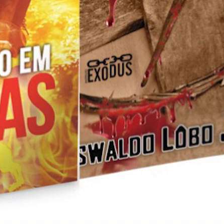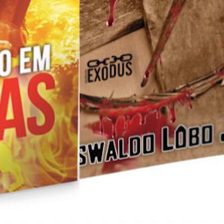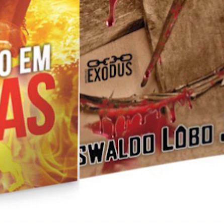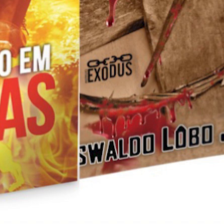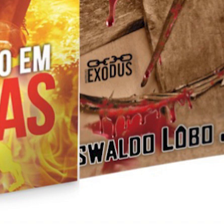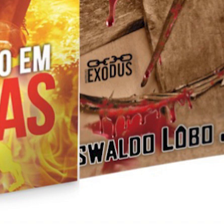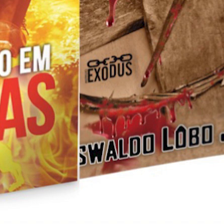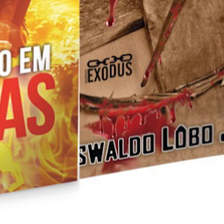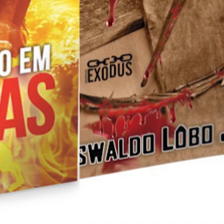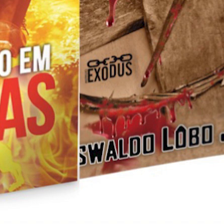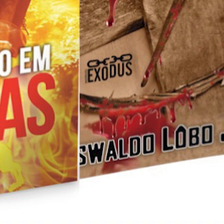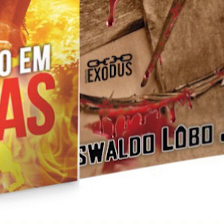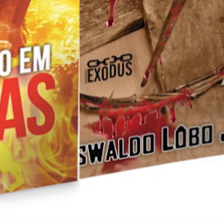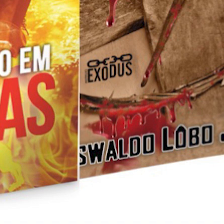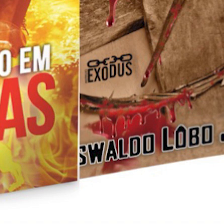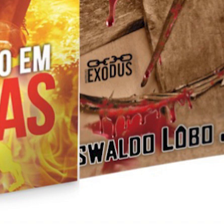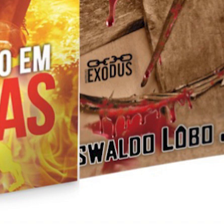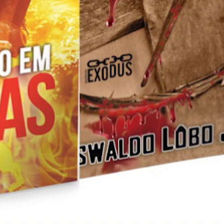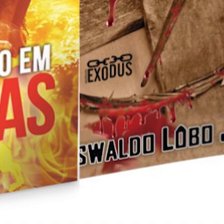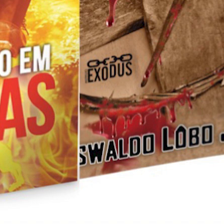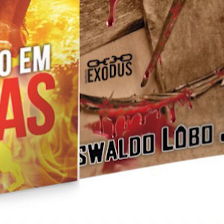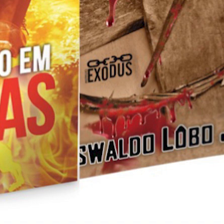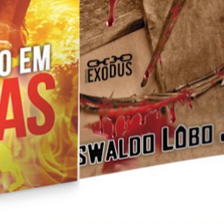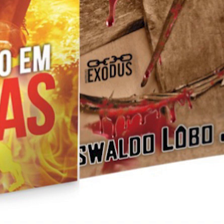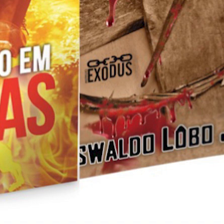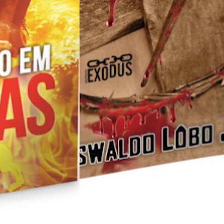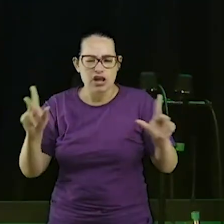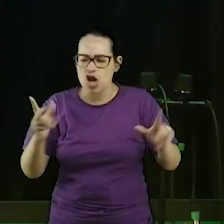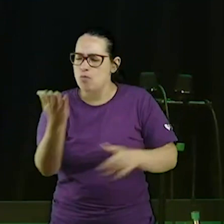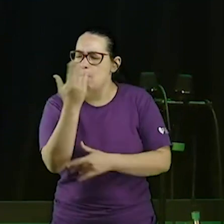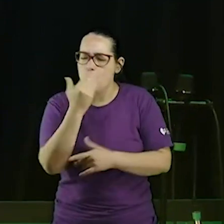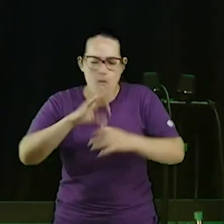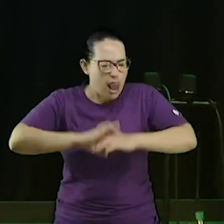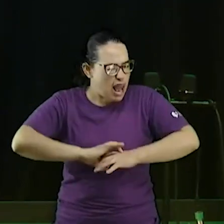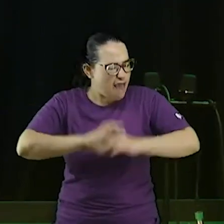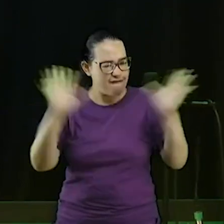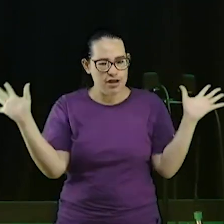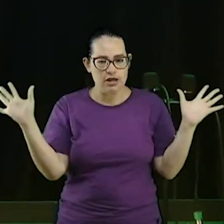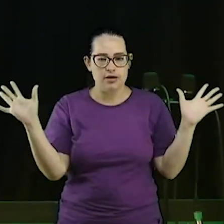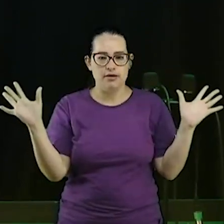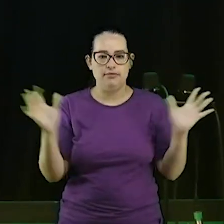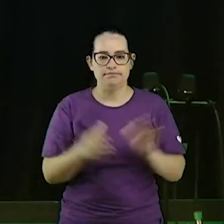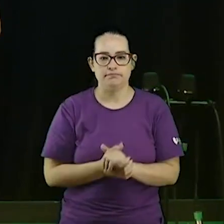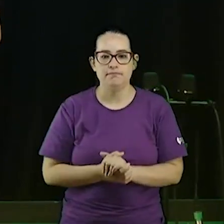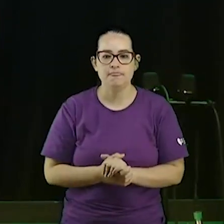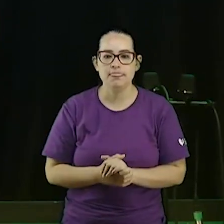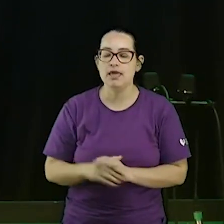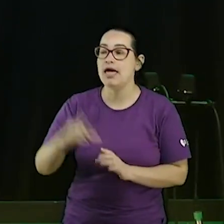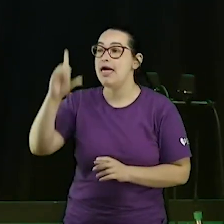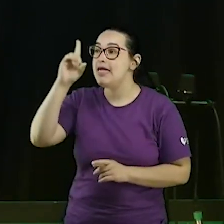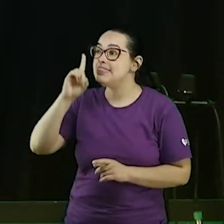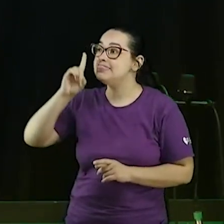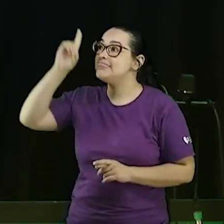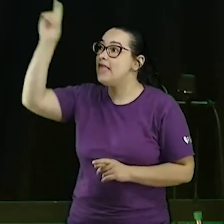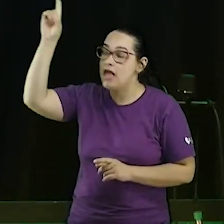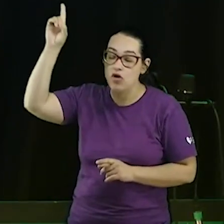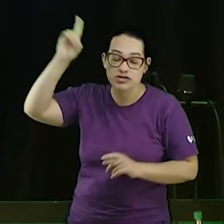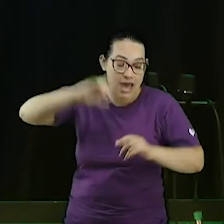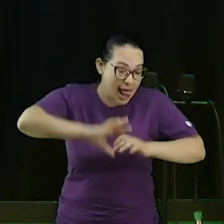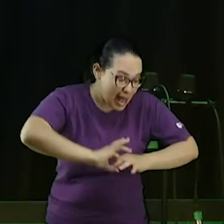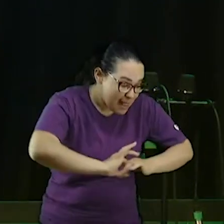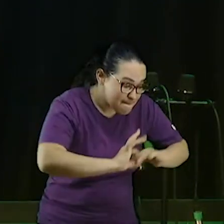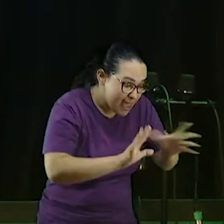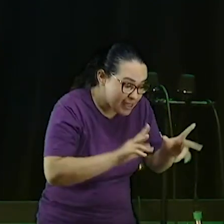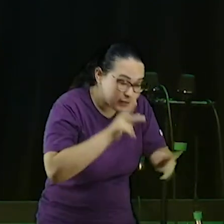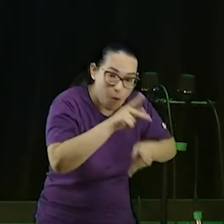árvores do jardim, é Deus que começa com a liberdade. Quando Deus tira o povo de Israel